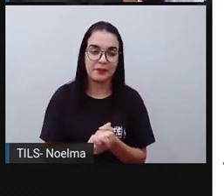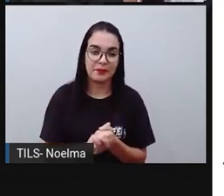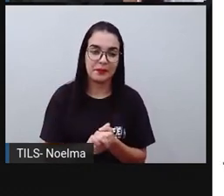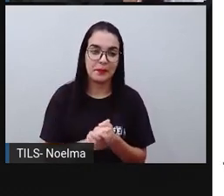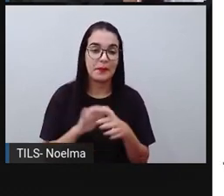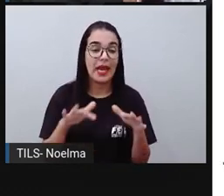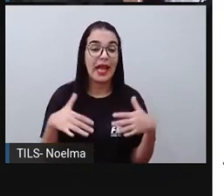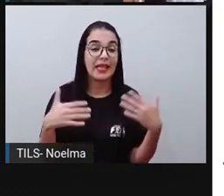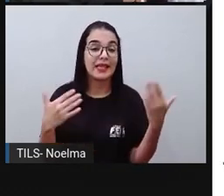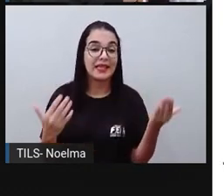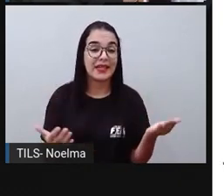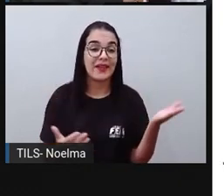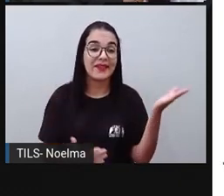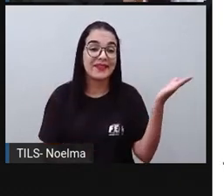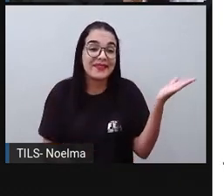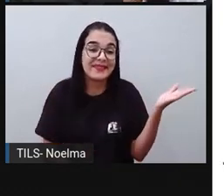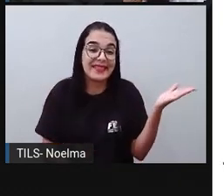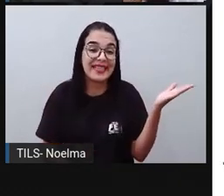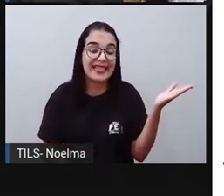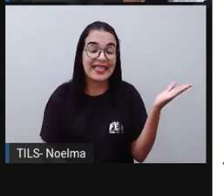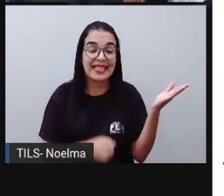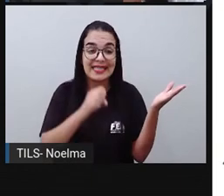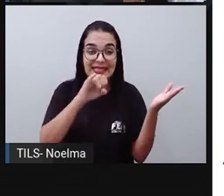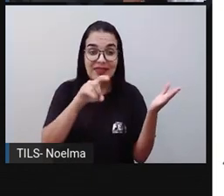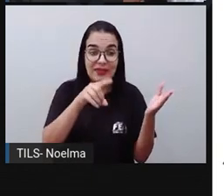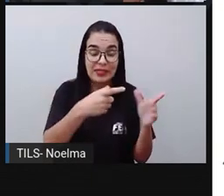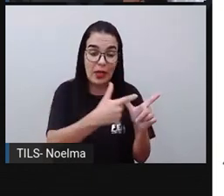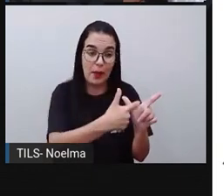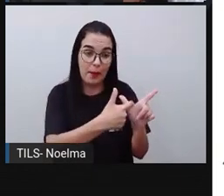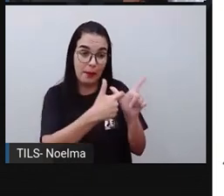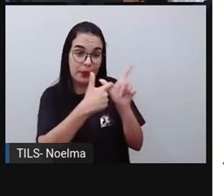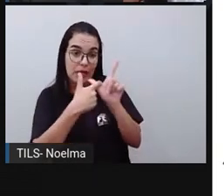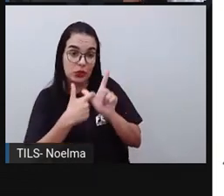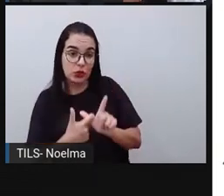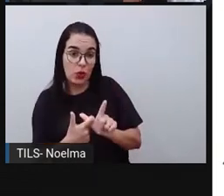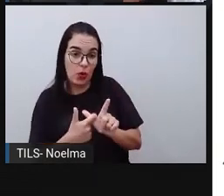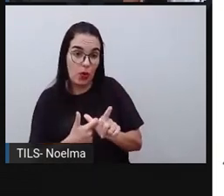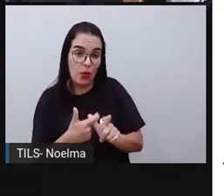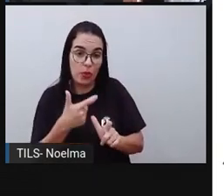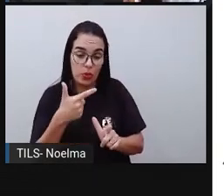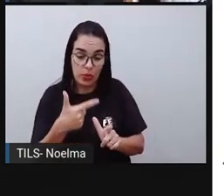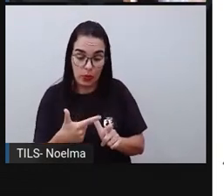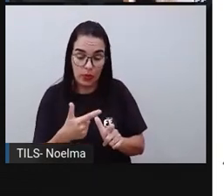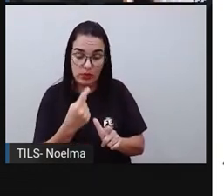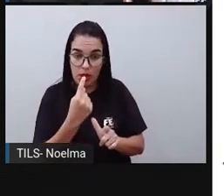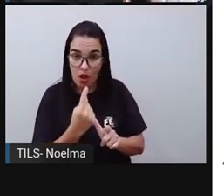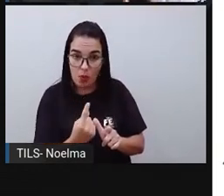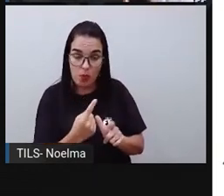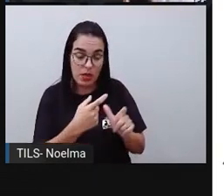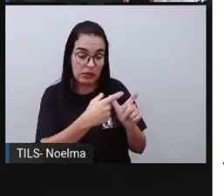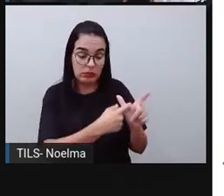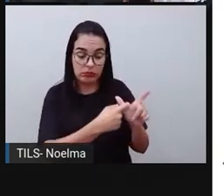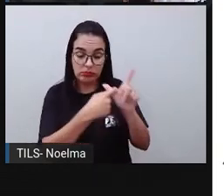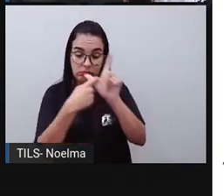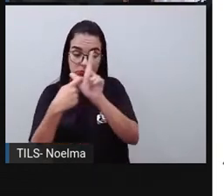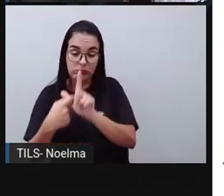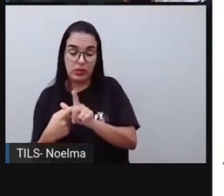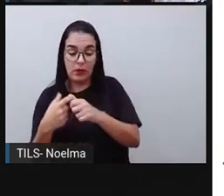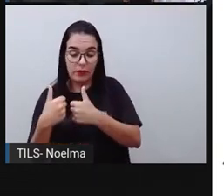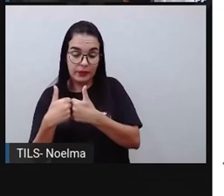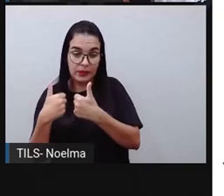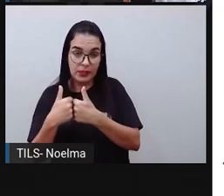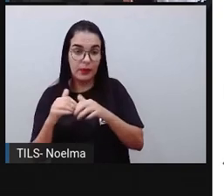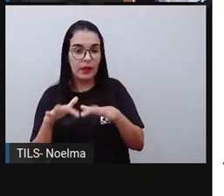E aí, tem um outro processo. Lembram aí que o 2 da centena deu uma centena para o outro 2.